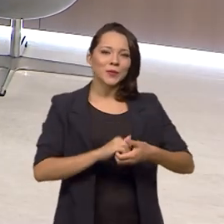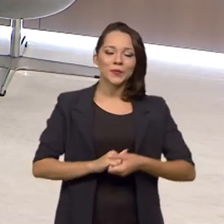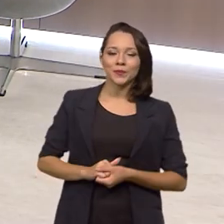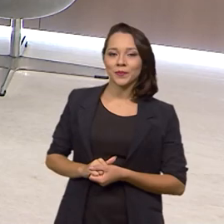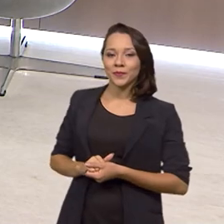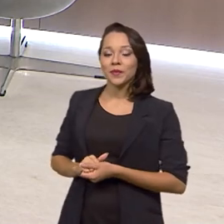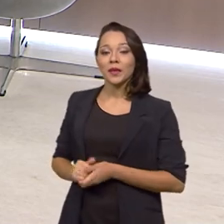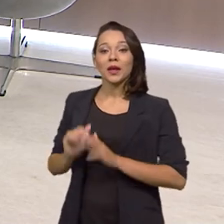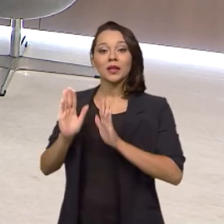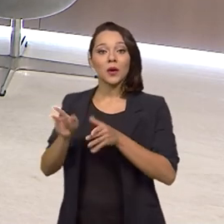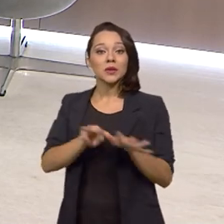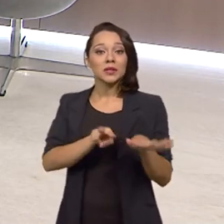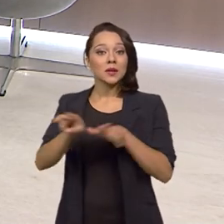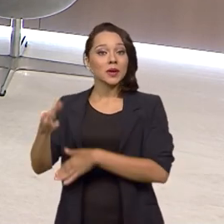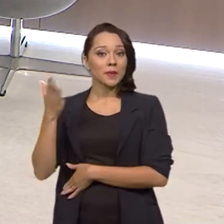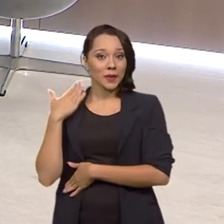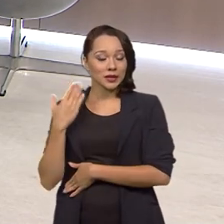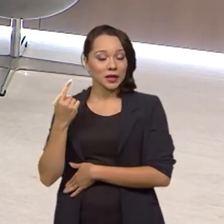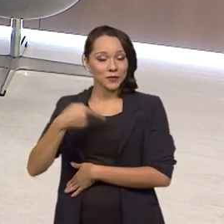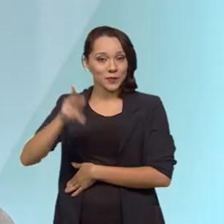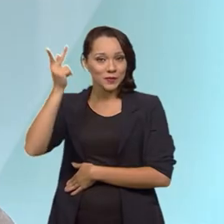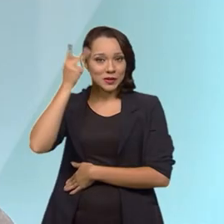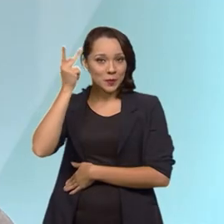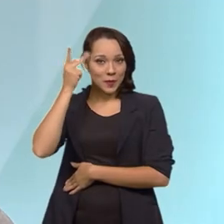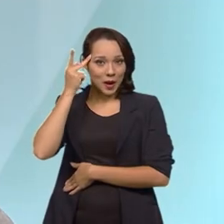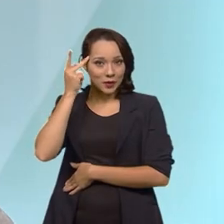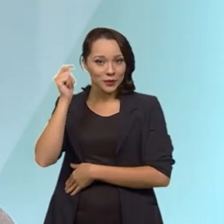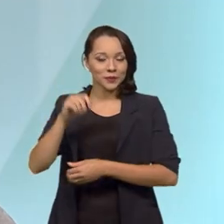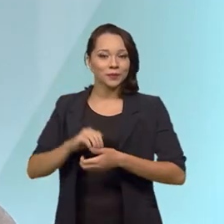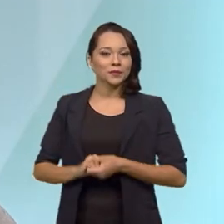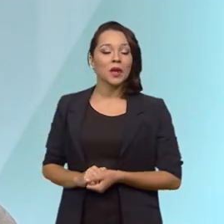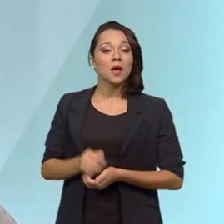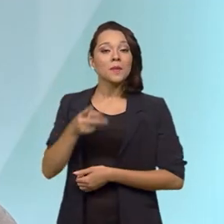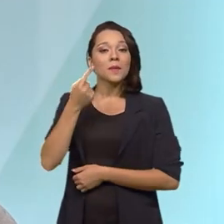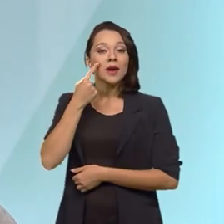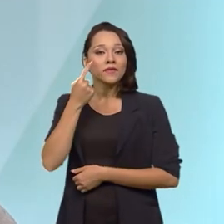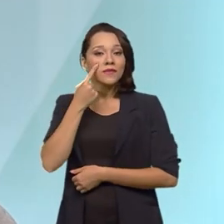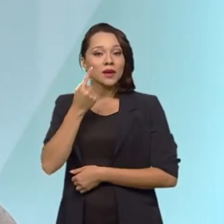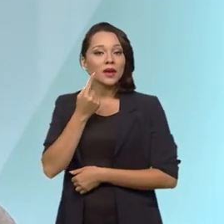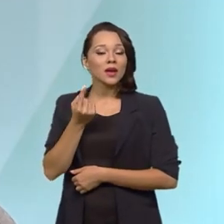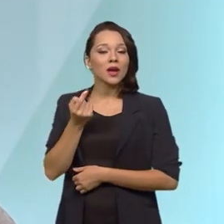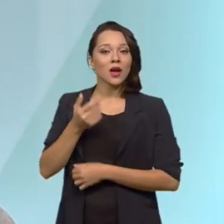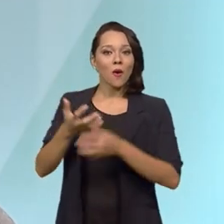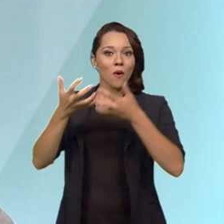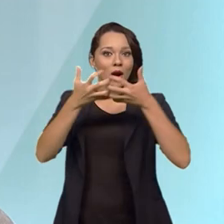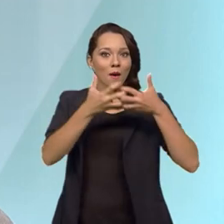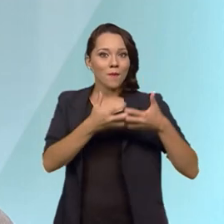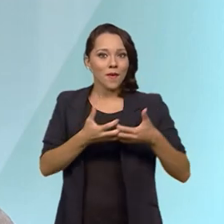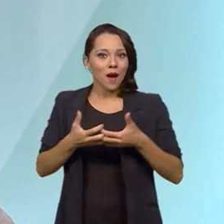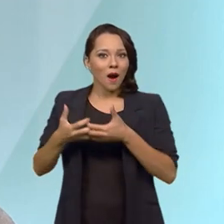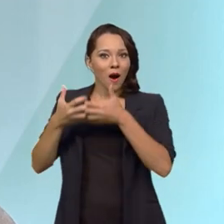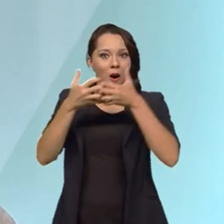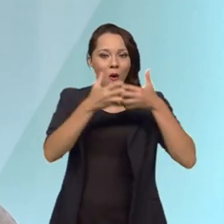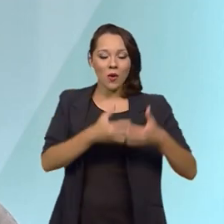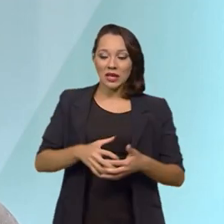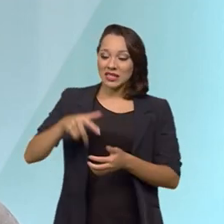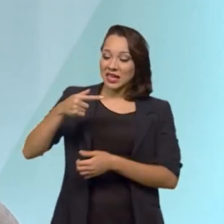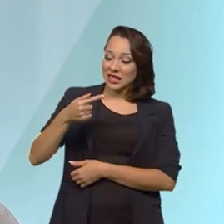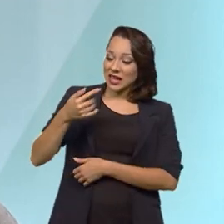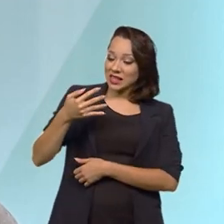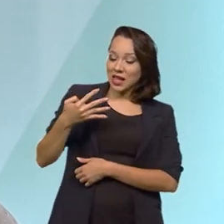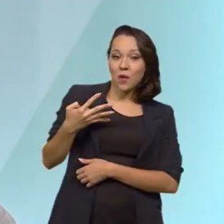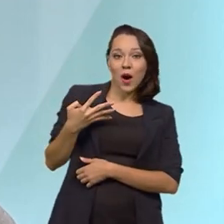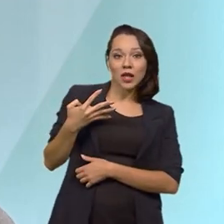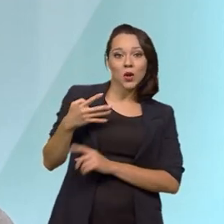acabei de passar na semana passada em São Paulo, em Ribeirão Preto, para ver um caminhão de 74 toneladas a